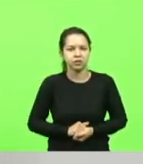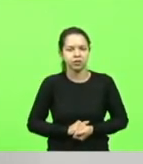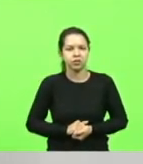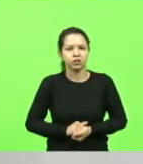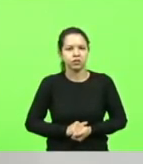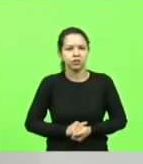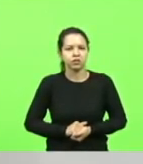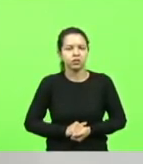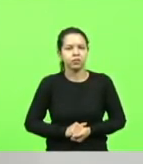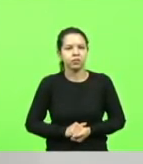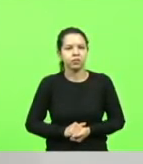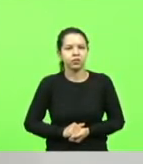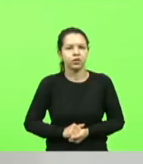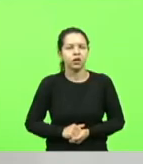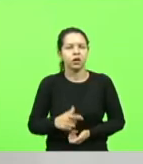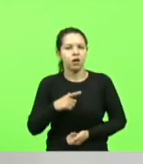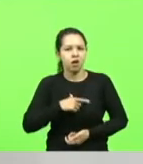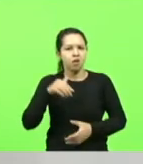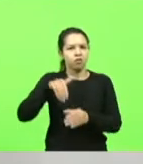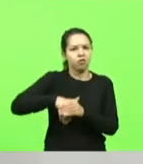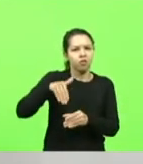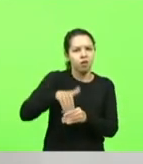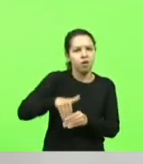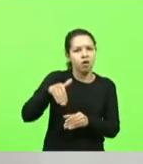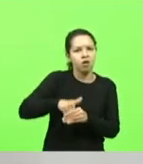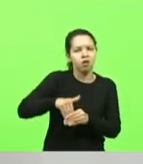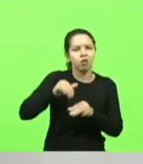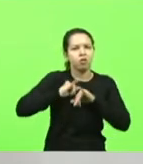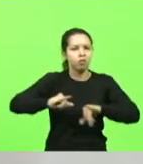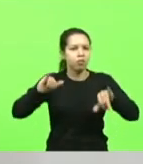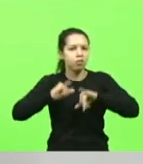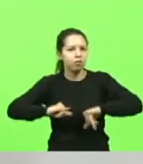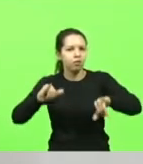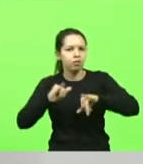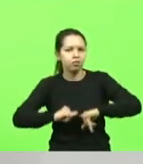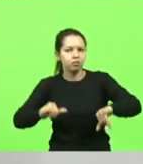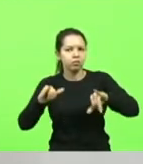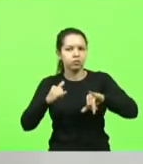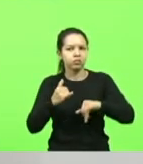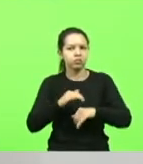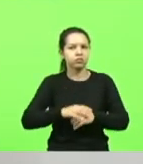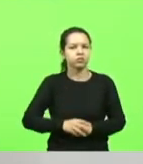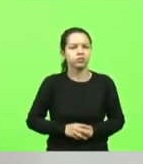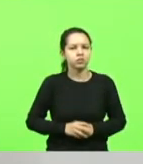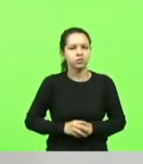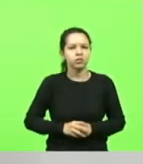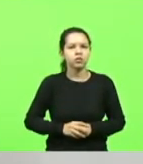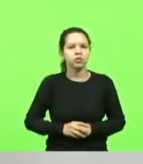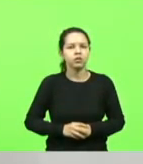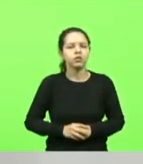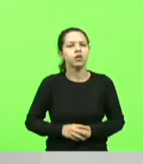É voto, é depoimento, declaração, é como se comportou, como se comportou diante de projetos.